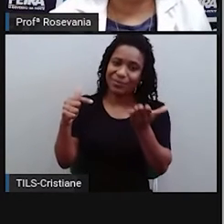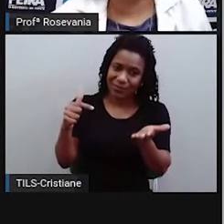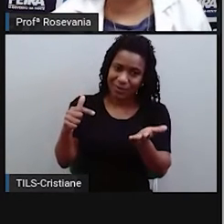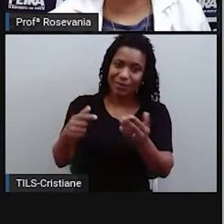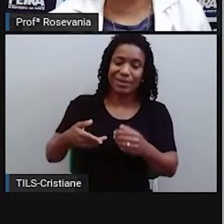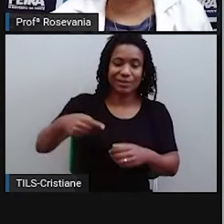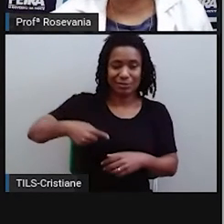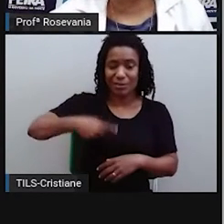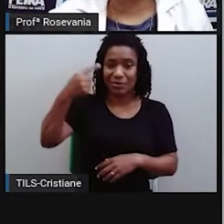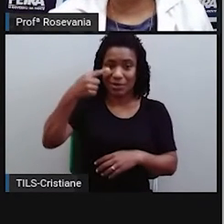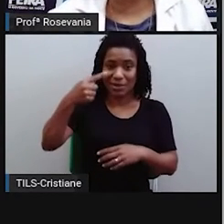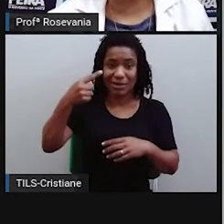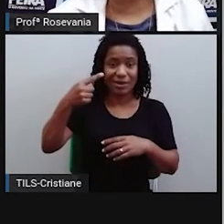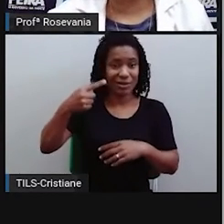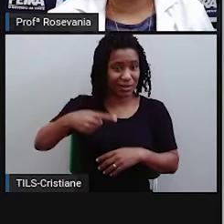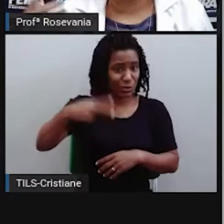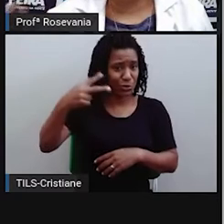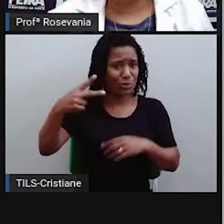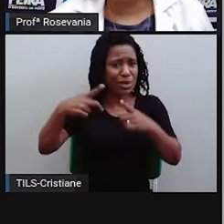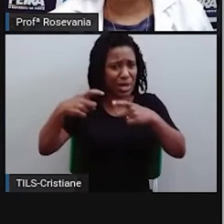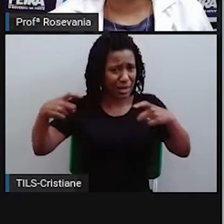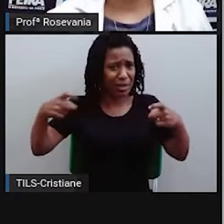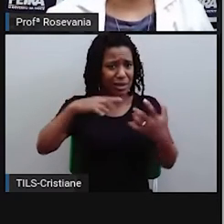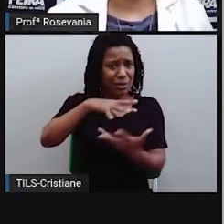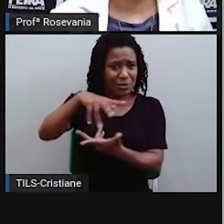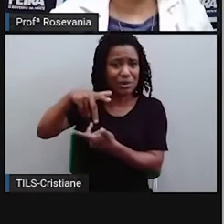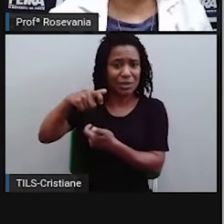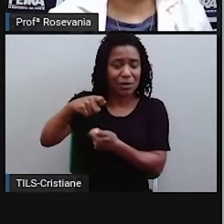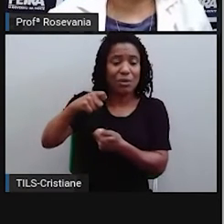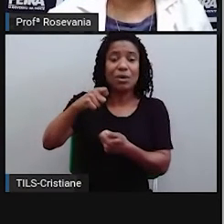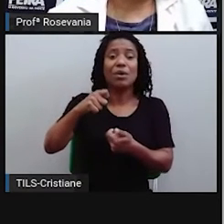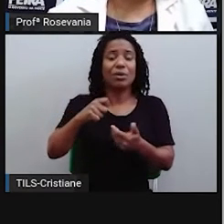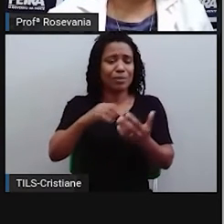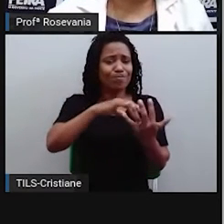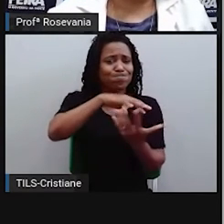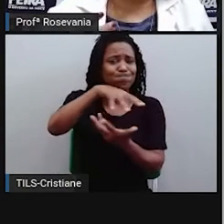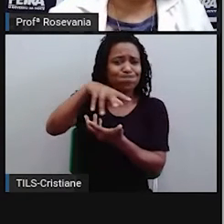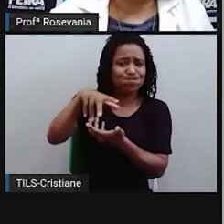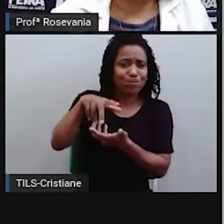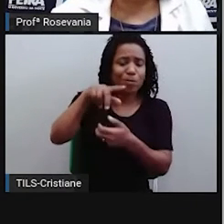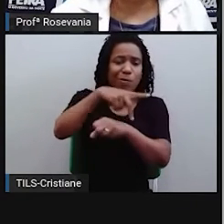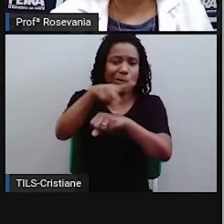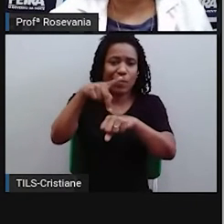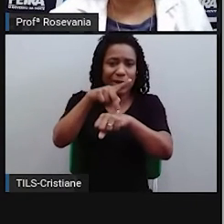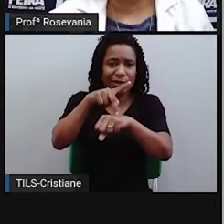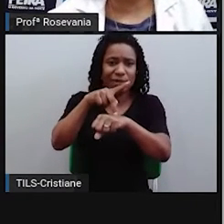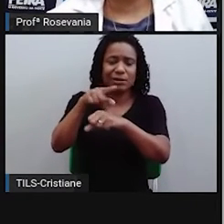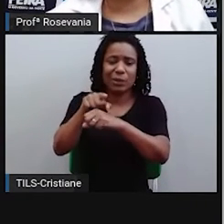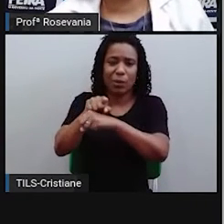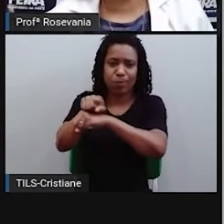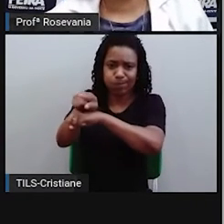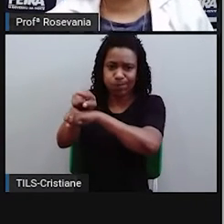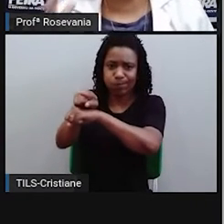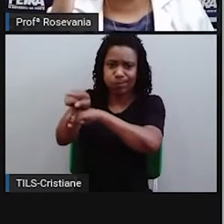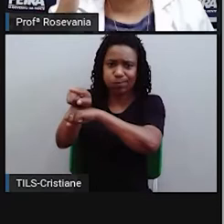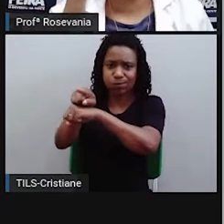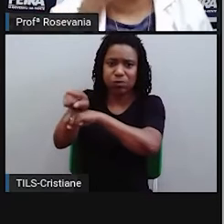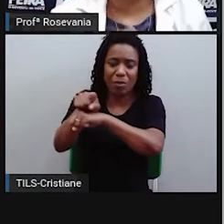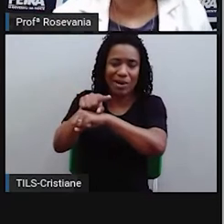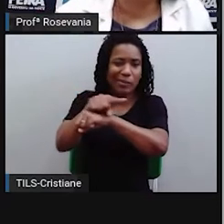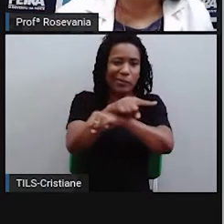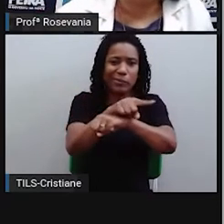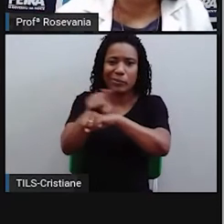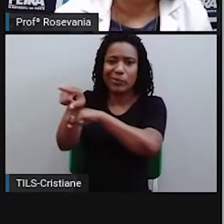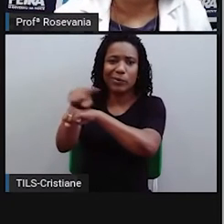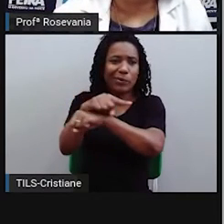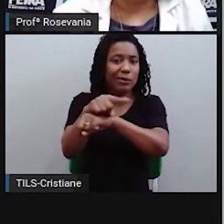-se muitos alvos. Atingiram cantos, né? Que não era para ser atingido justamente por conta de